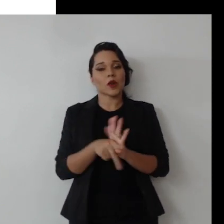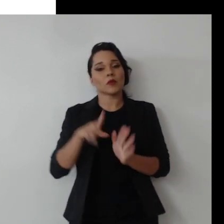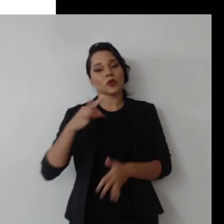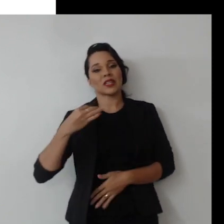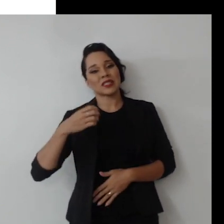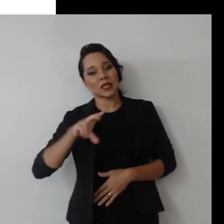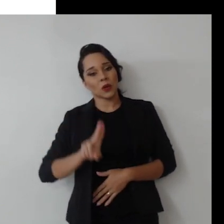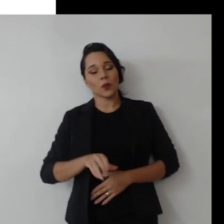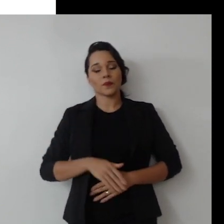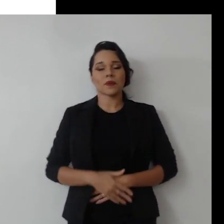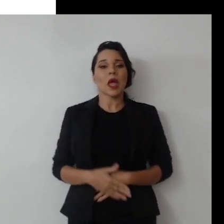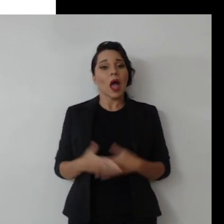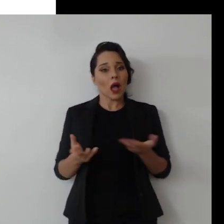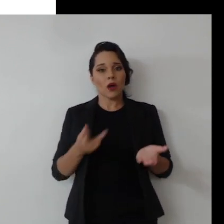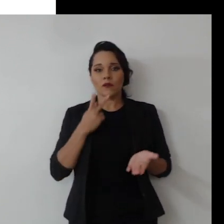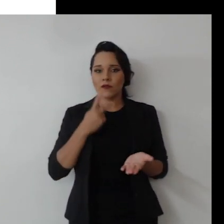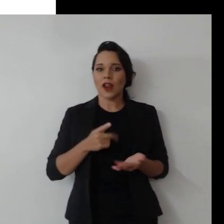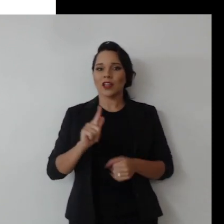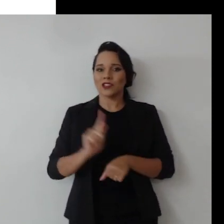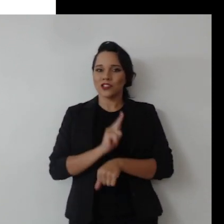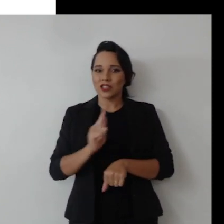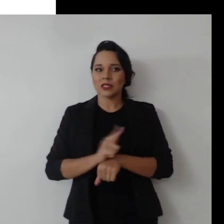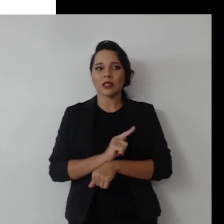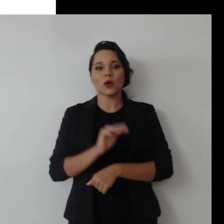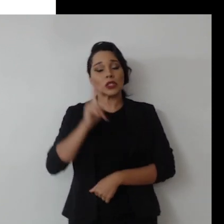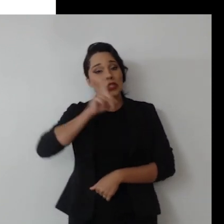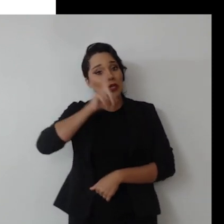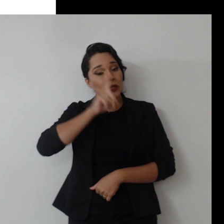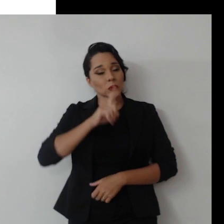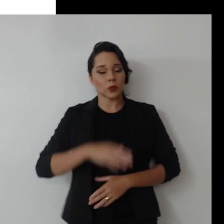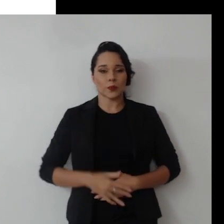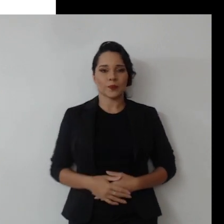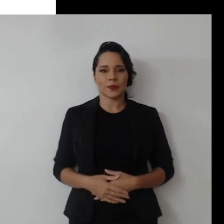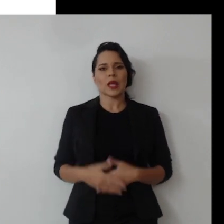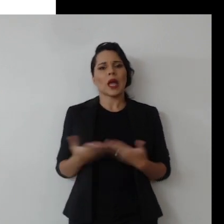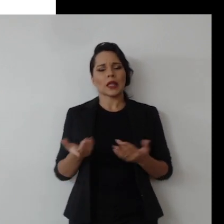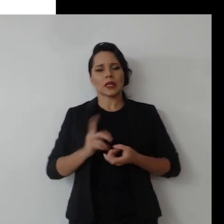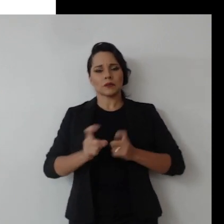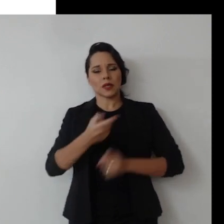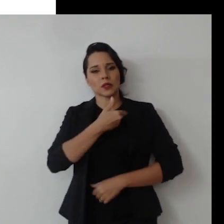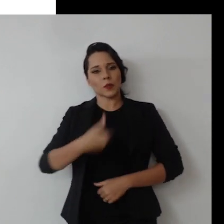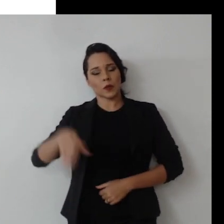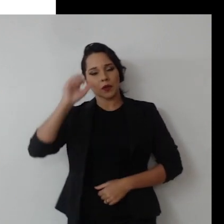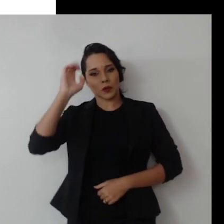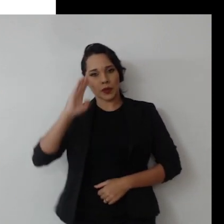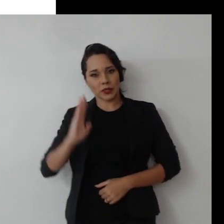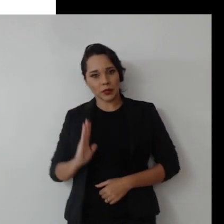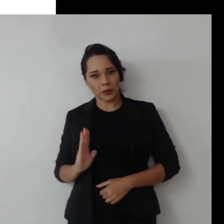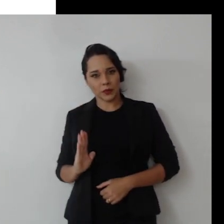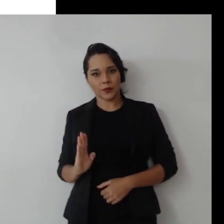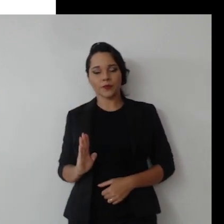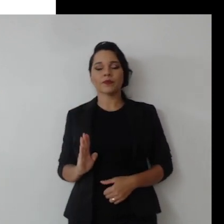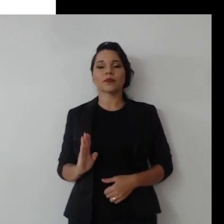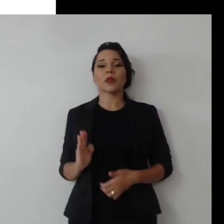E falar de governança, a gente tem que falar de gestão de riscos. E na administração pública no Brasil,